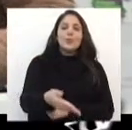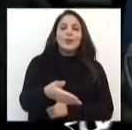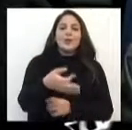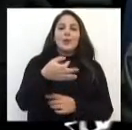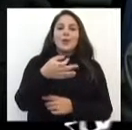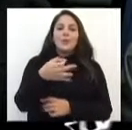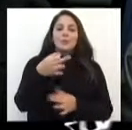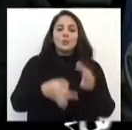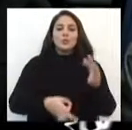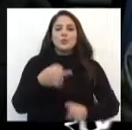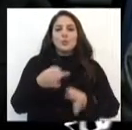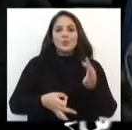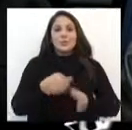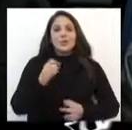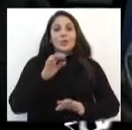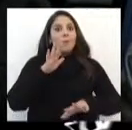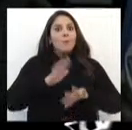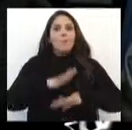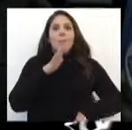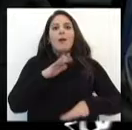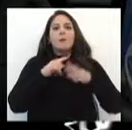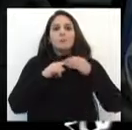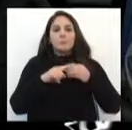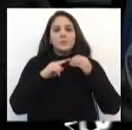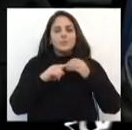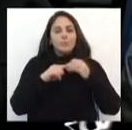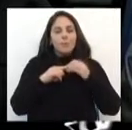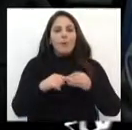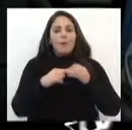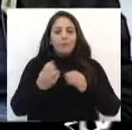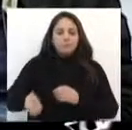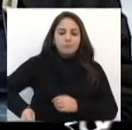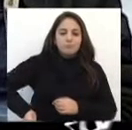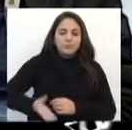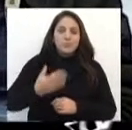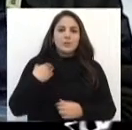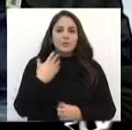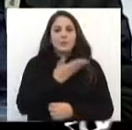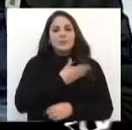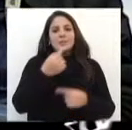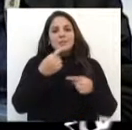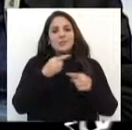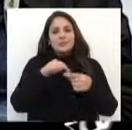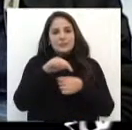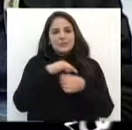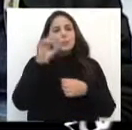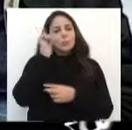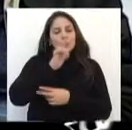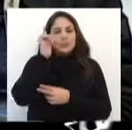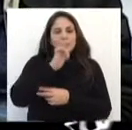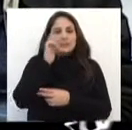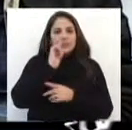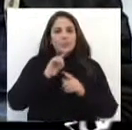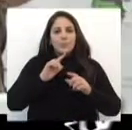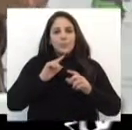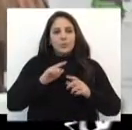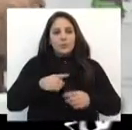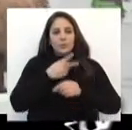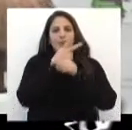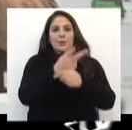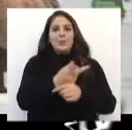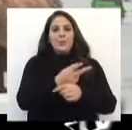juiz. E o que mais se destacou na Bocha da nossa cidade, é que aí nós conquistamos uns títulos inéditos.